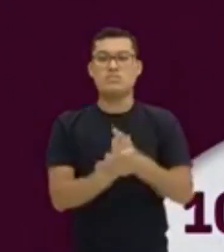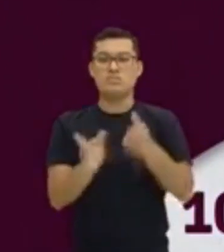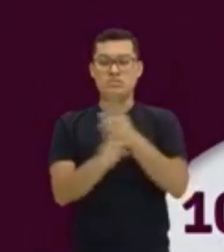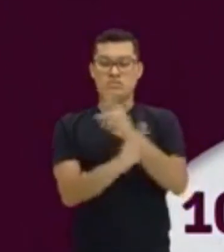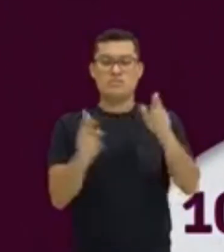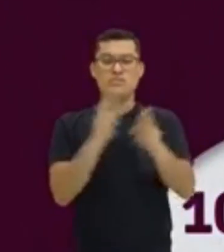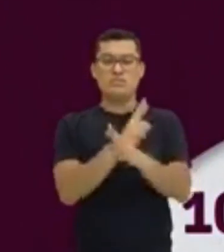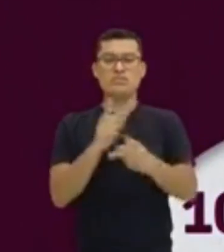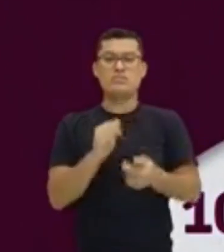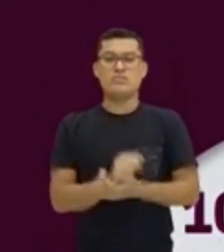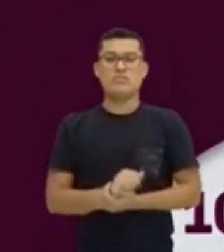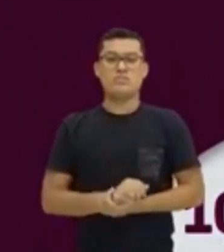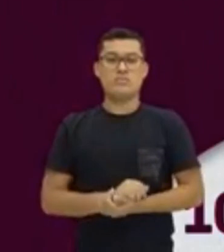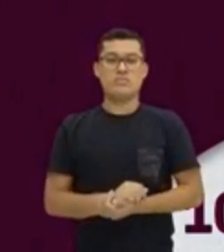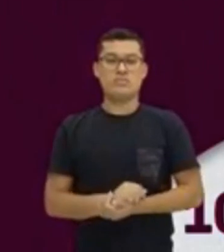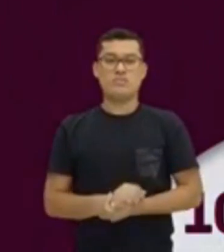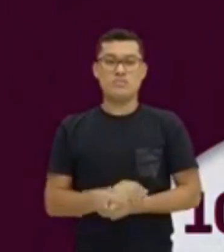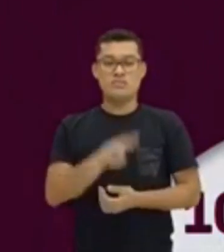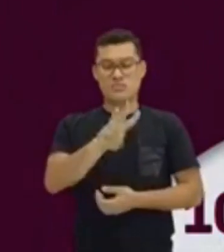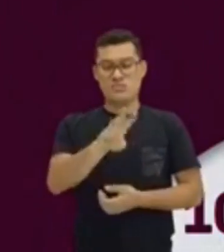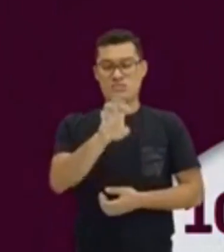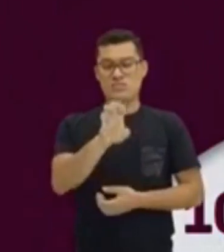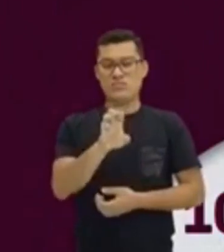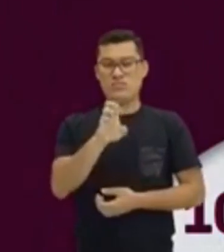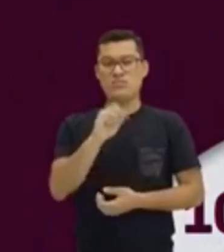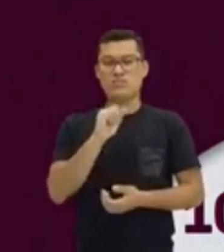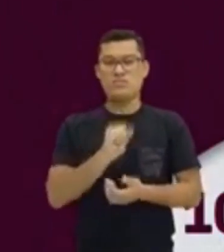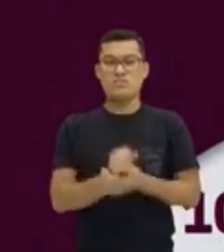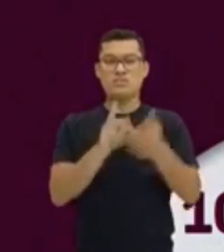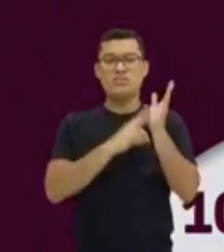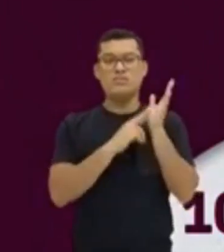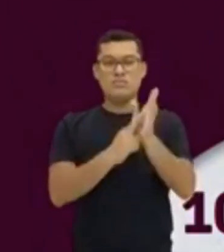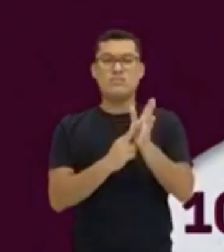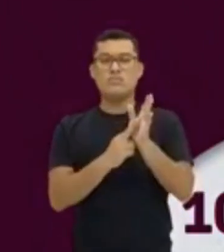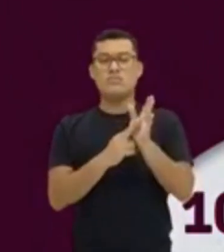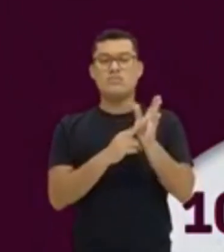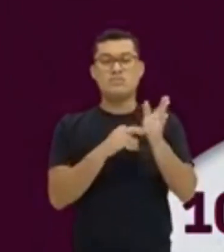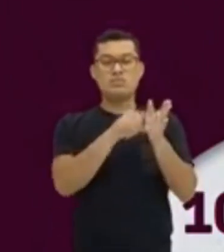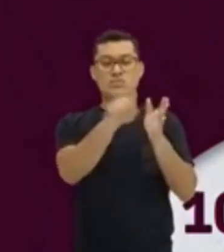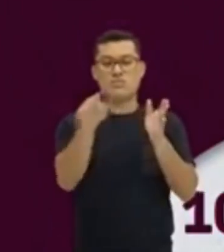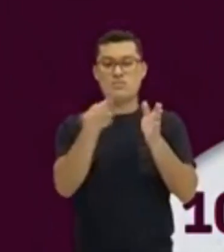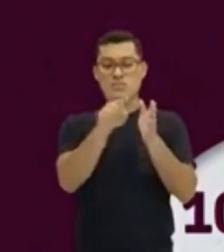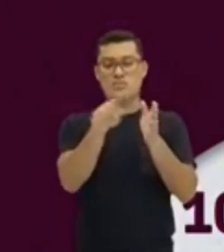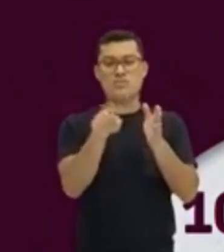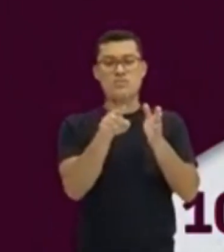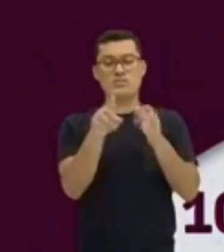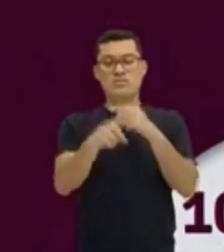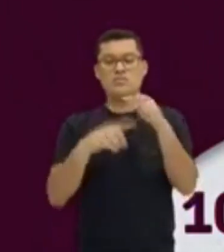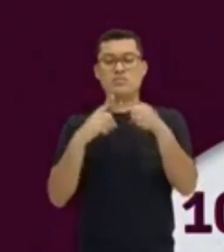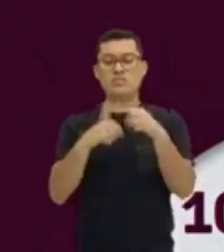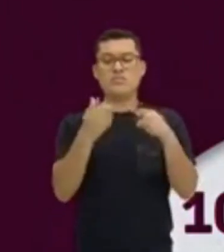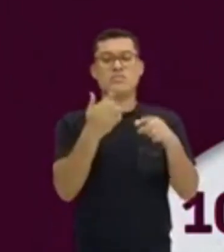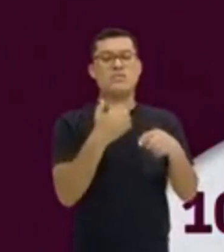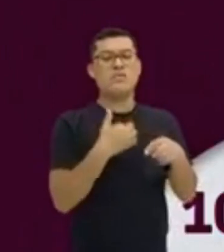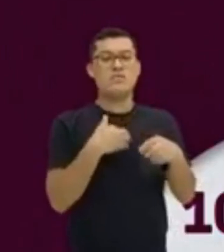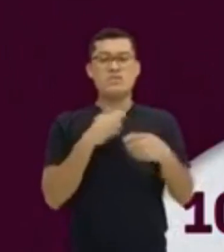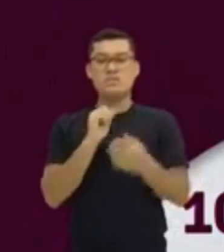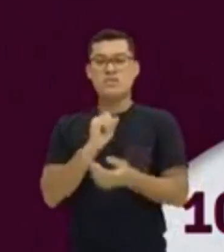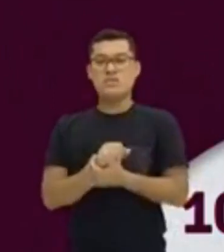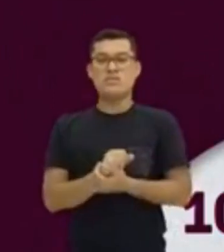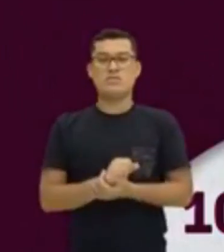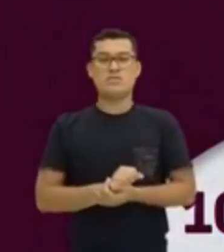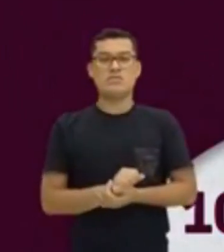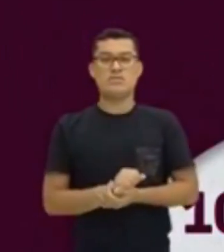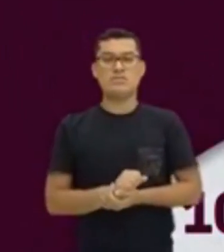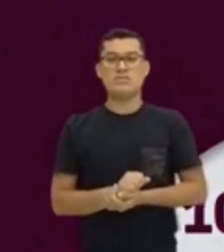vai ser, esse we, esse vai representar você, mas eu. Quando tiver essas duas palavras, você,